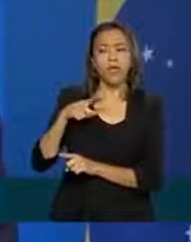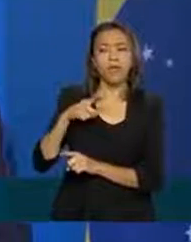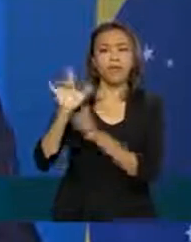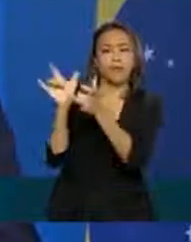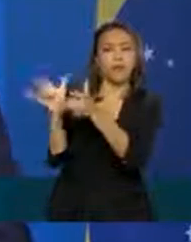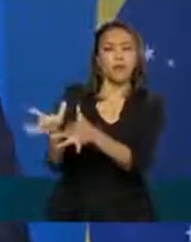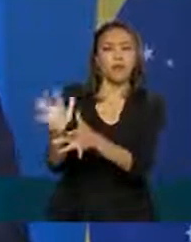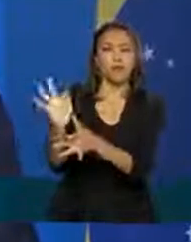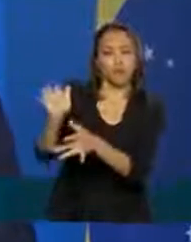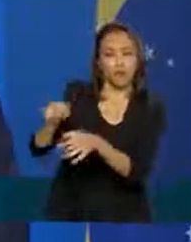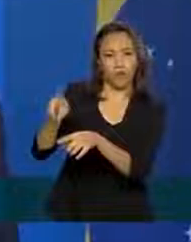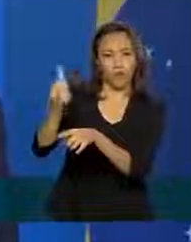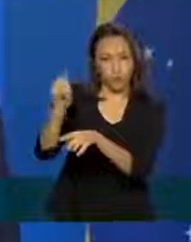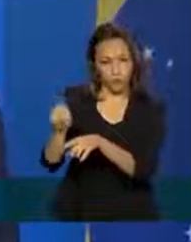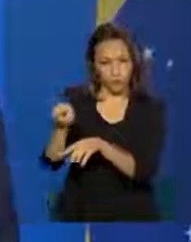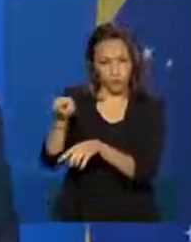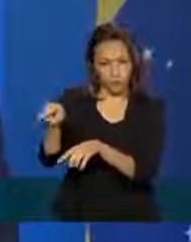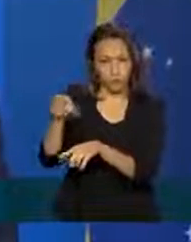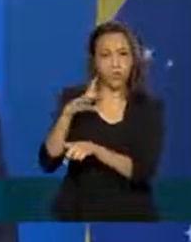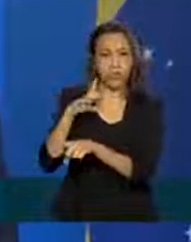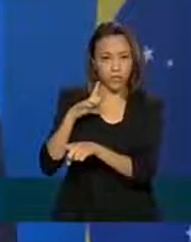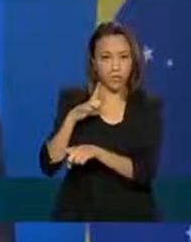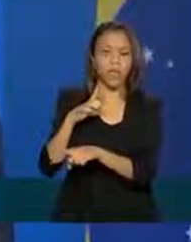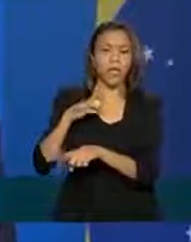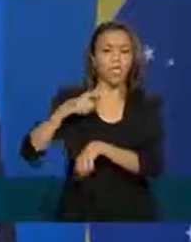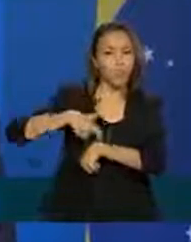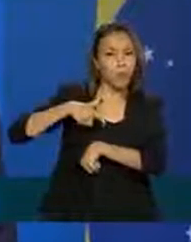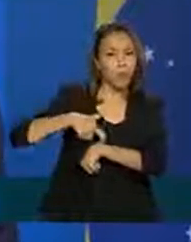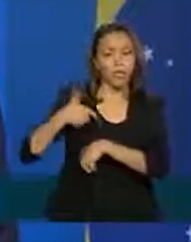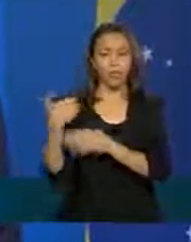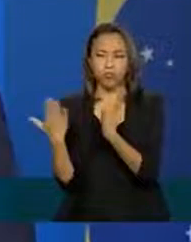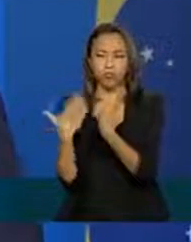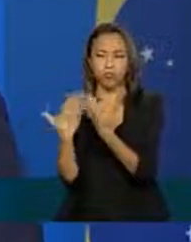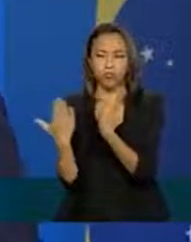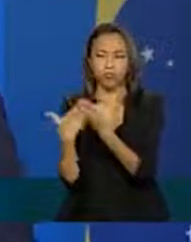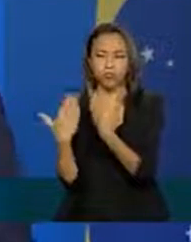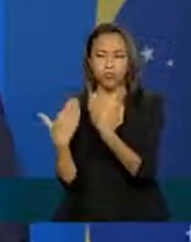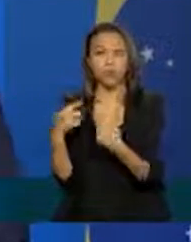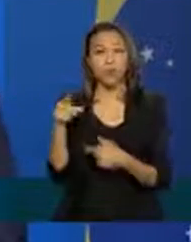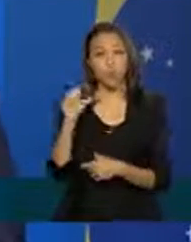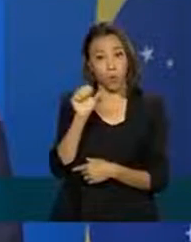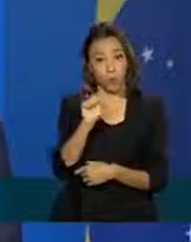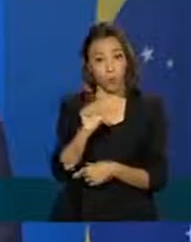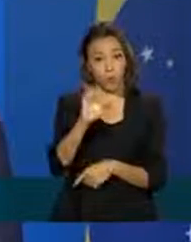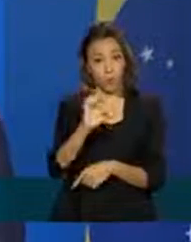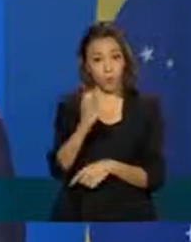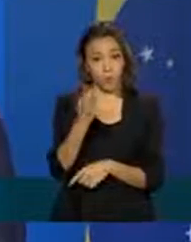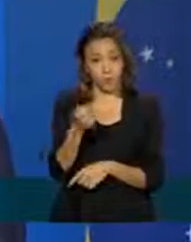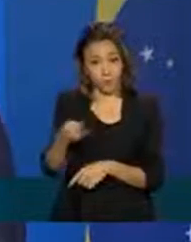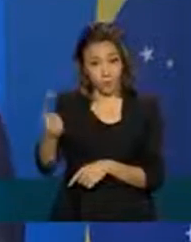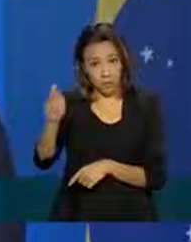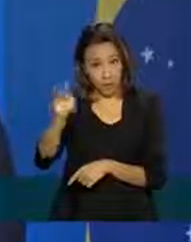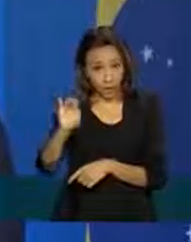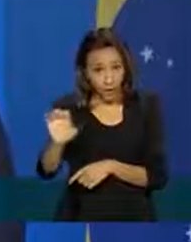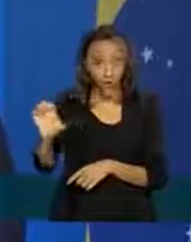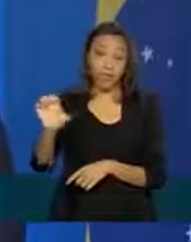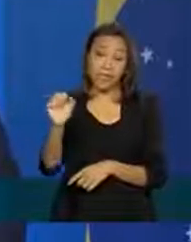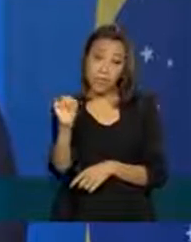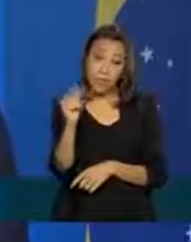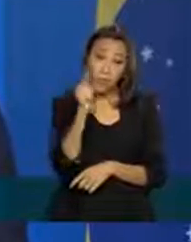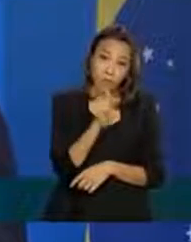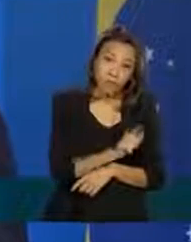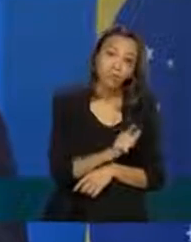garantia então neste momento nós estamos discutindo com o Sebrae se a gente conseguir avançar nesse fundo de